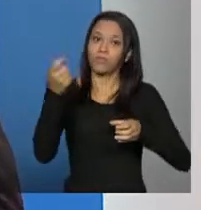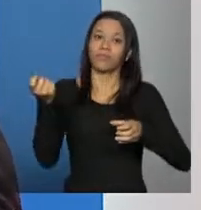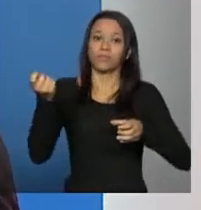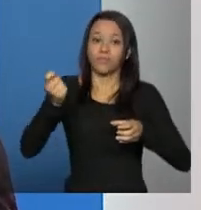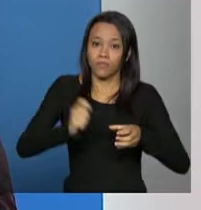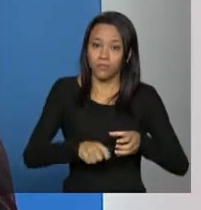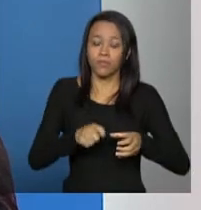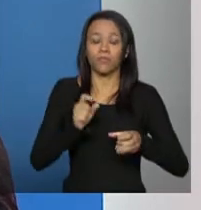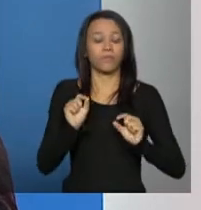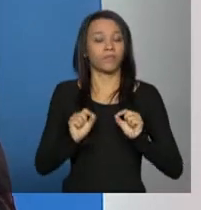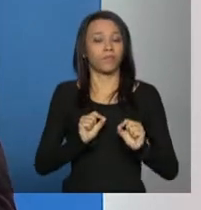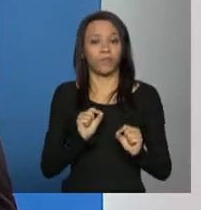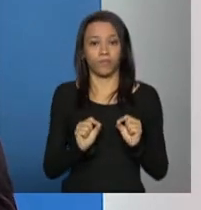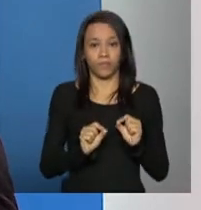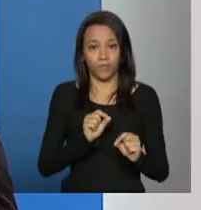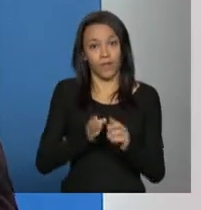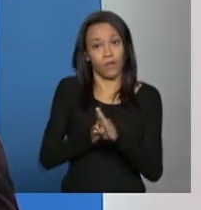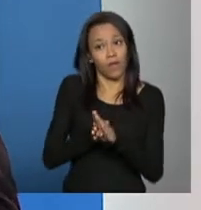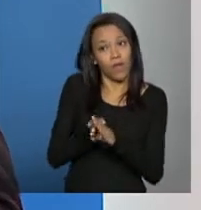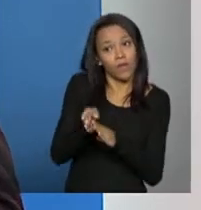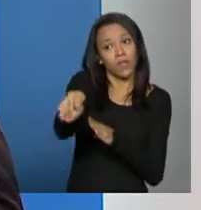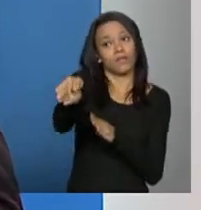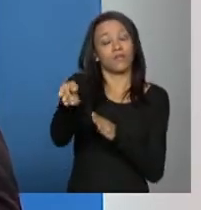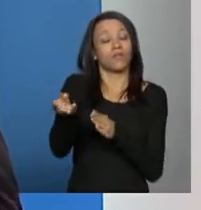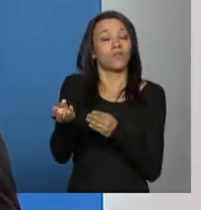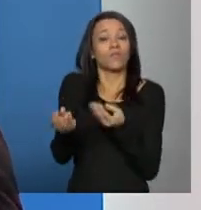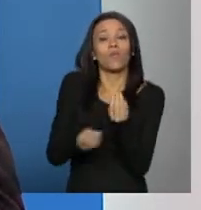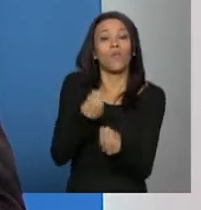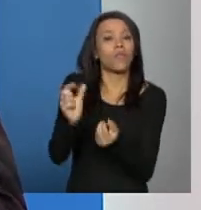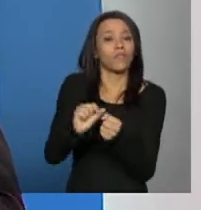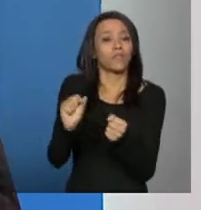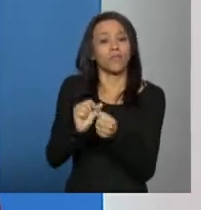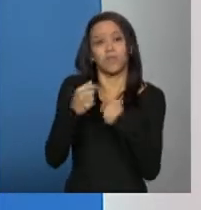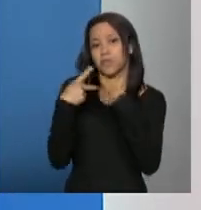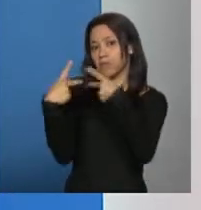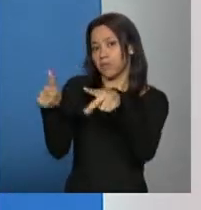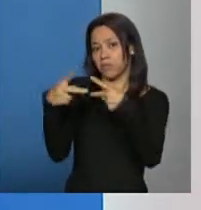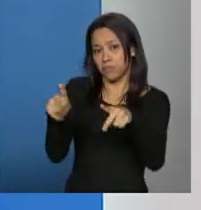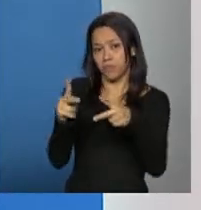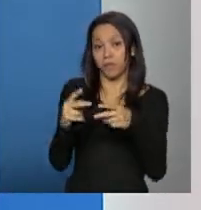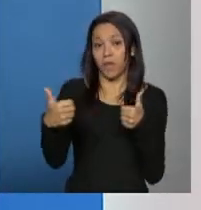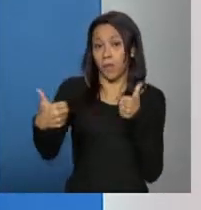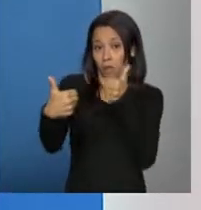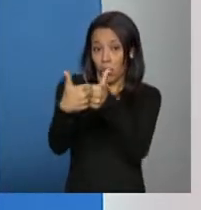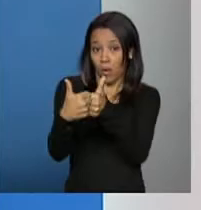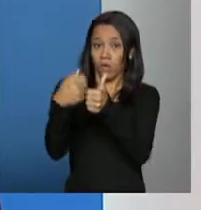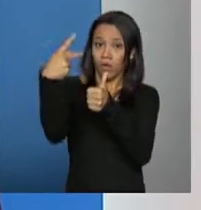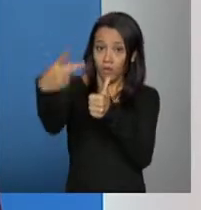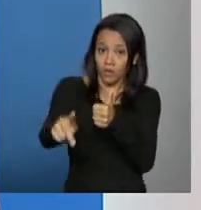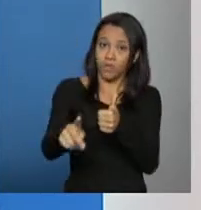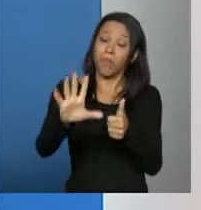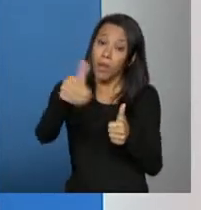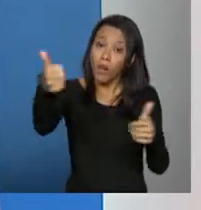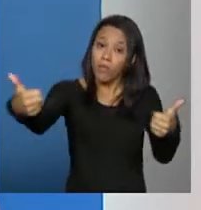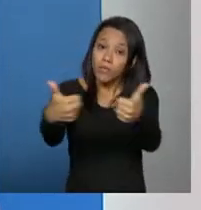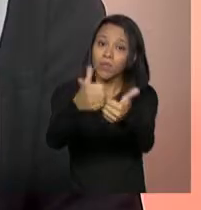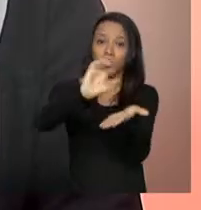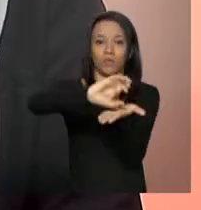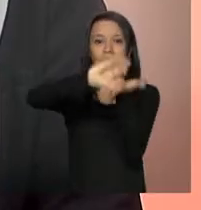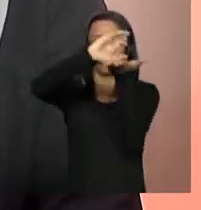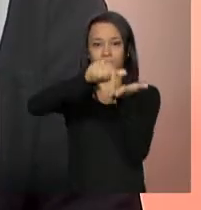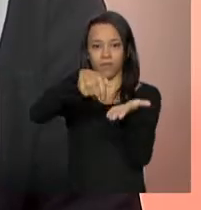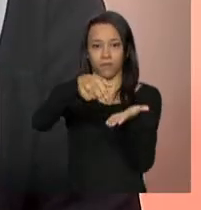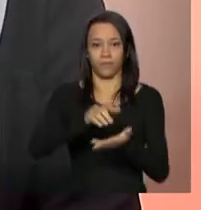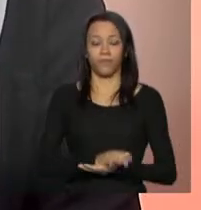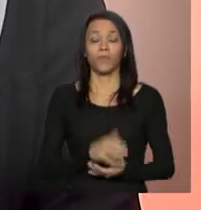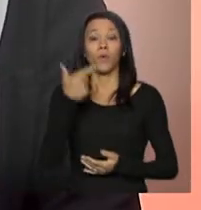olhadas essas orientações então essa conversa próxima com o conselho é o mais adequado. Bom, agora a gente tem a